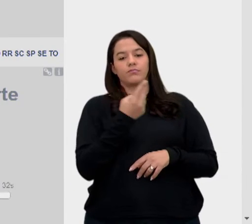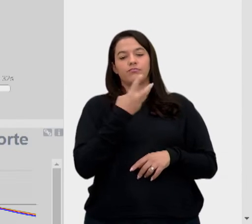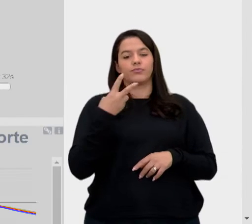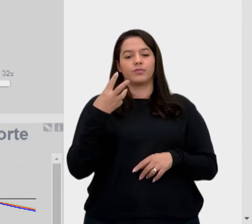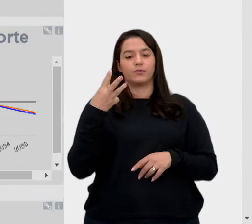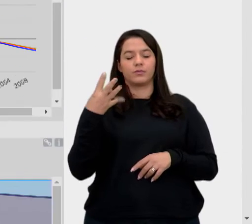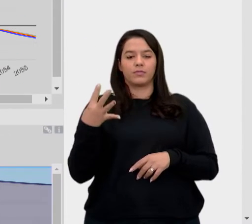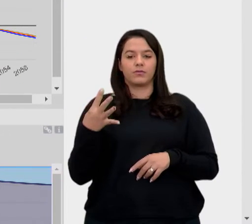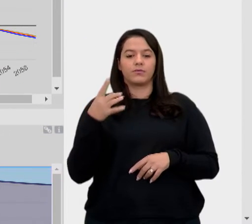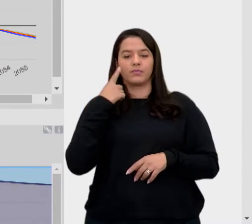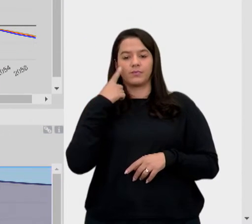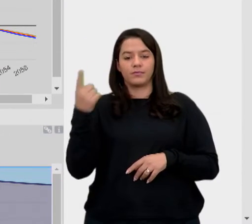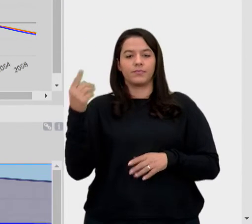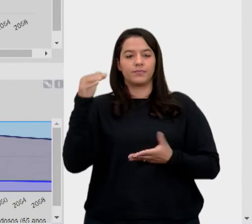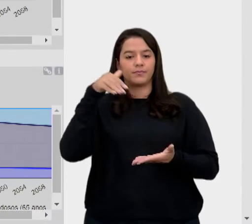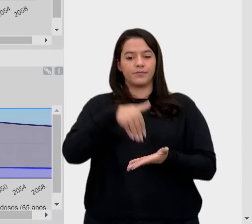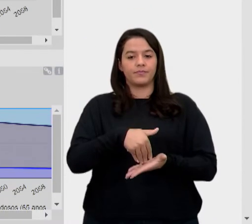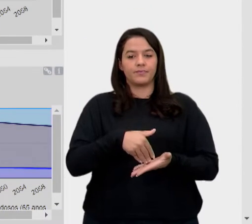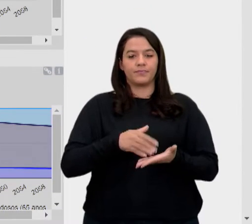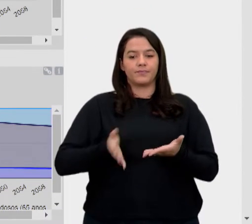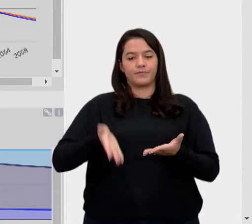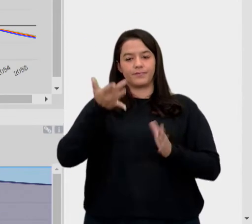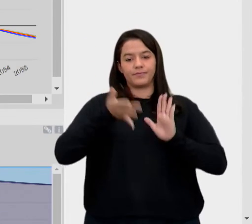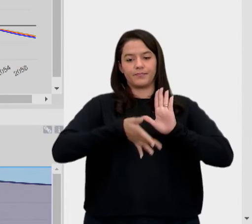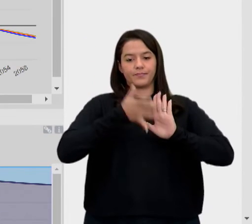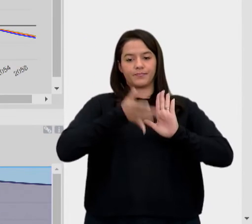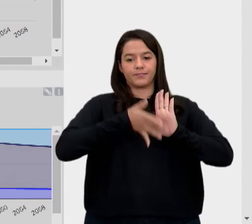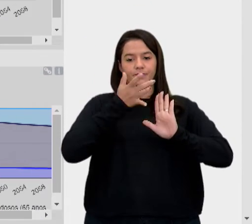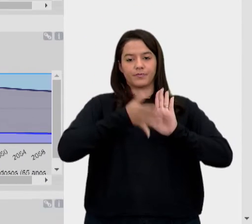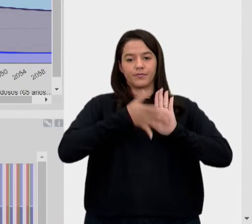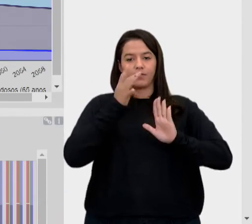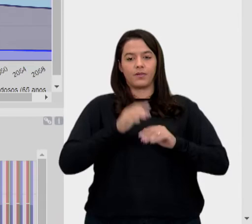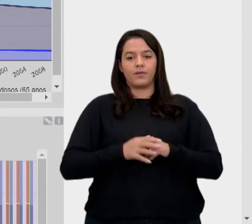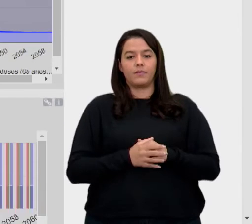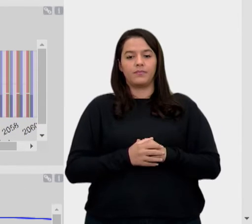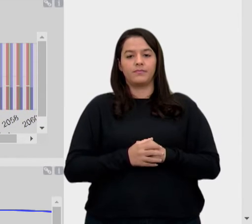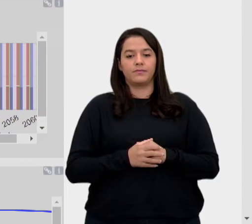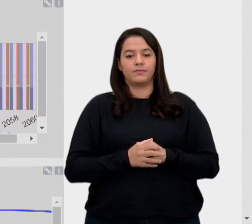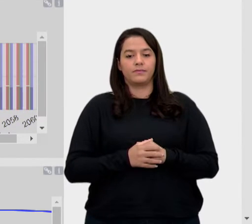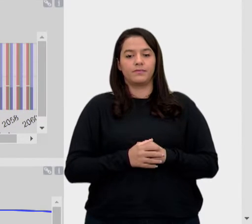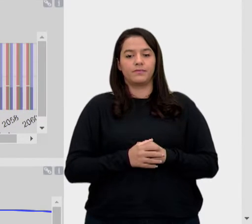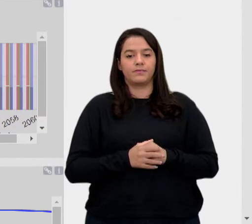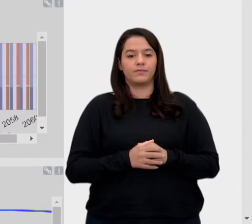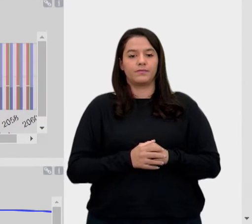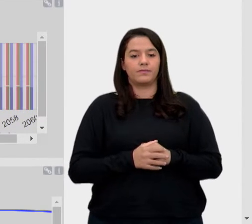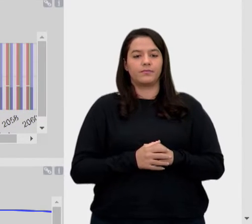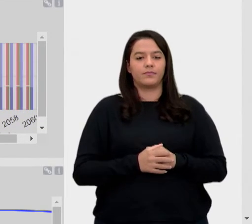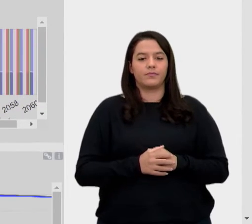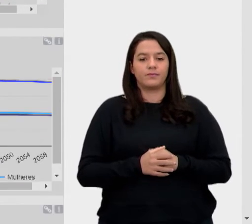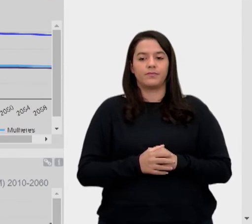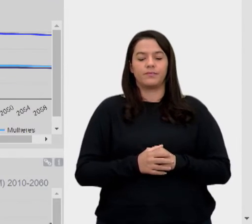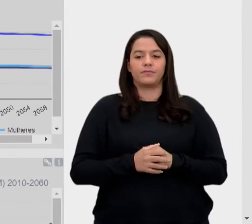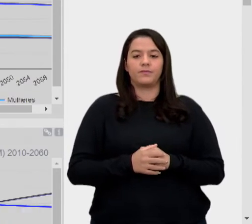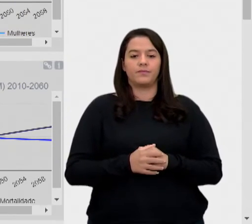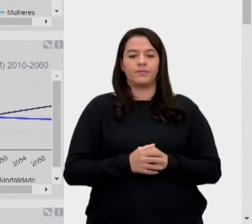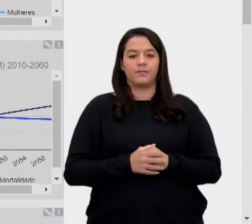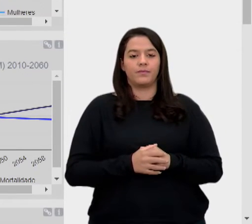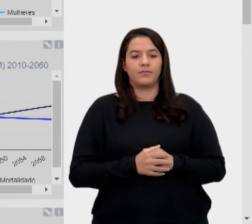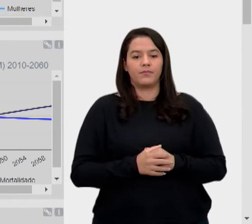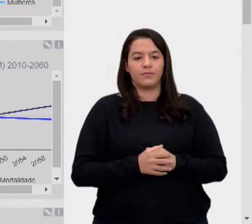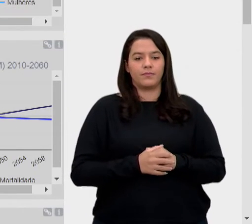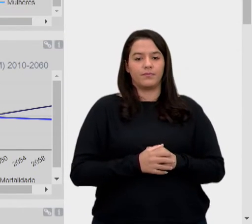mil. Mas vamos lá descer. Estou descendo aqui. Vou ver aqui Rio Grande do Norte, Brasil. Vou fazer aqui.